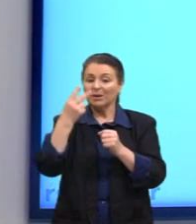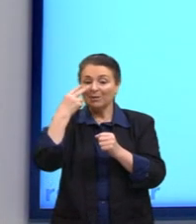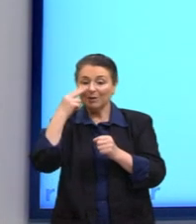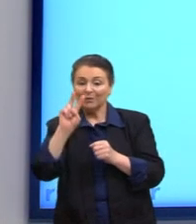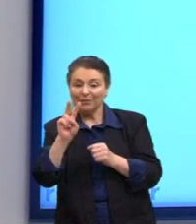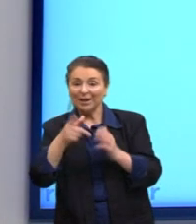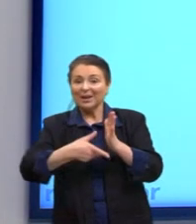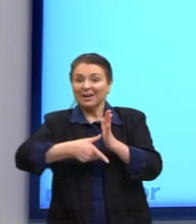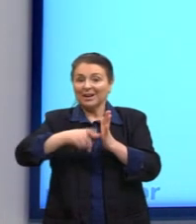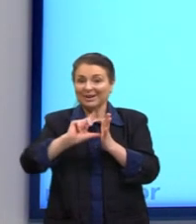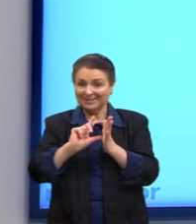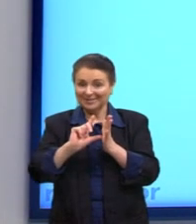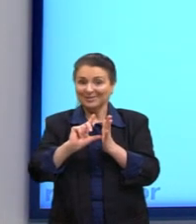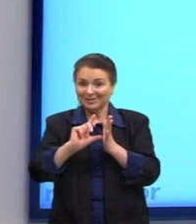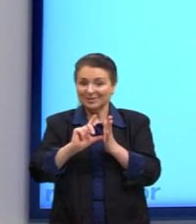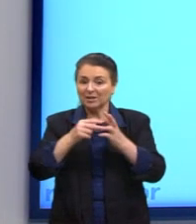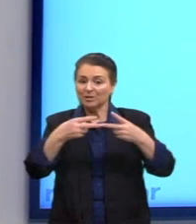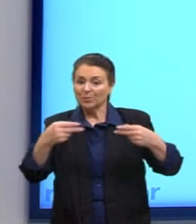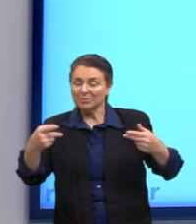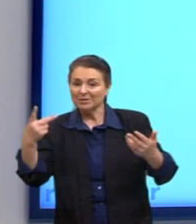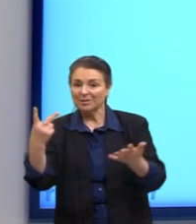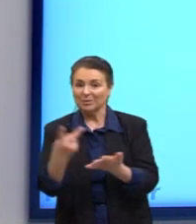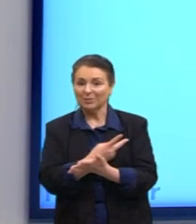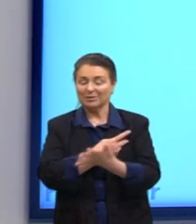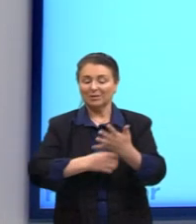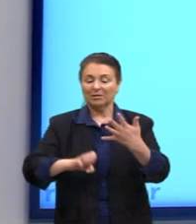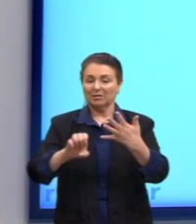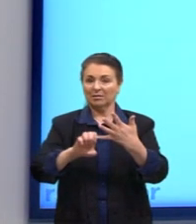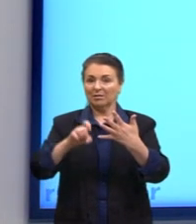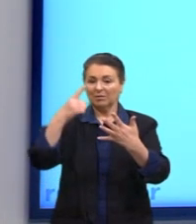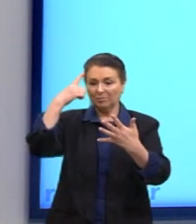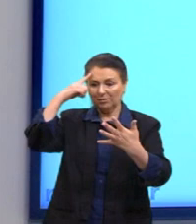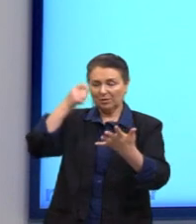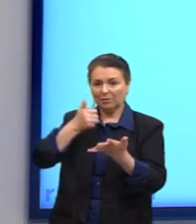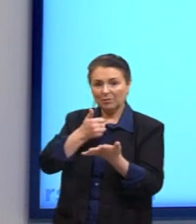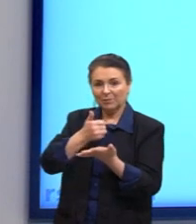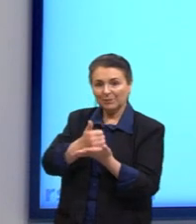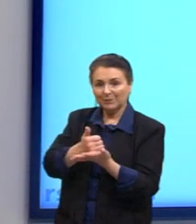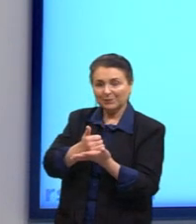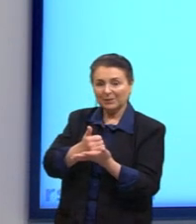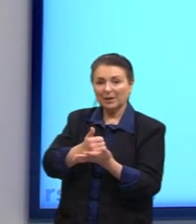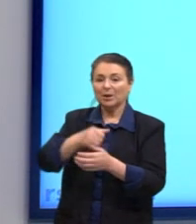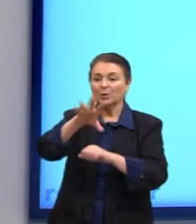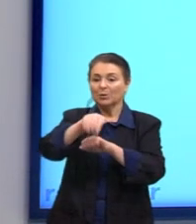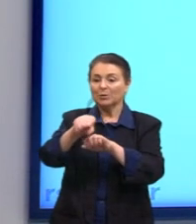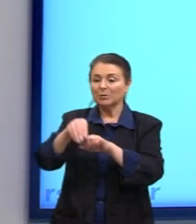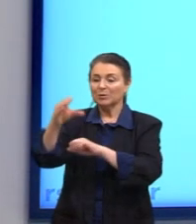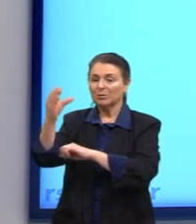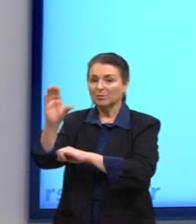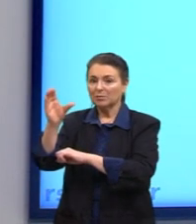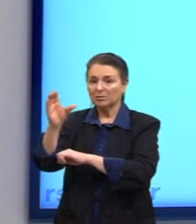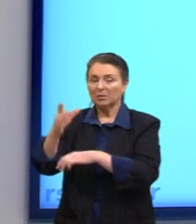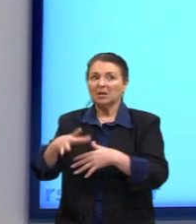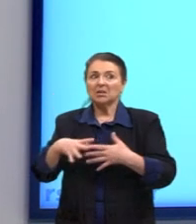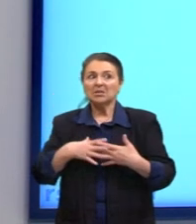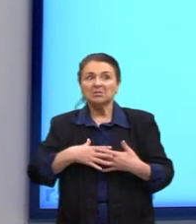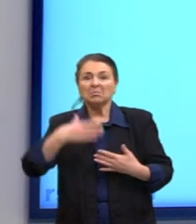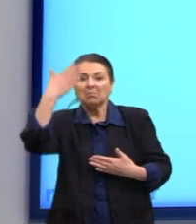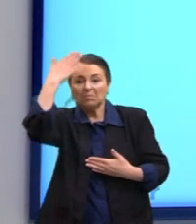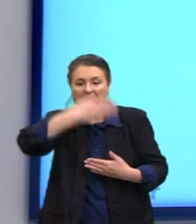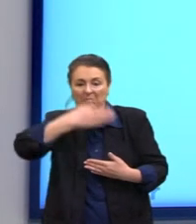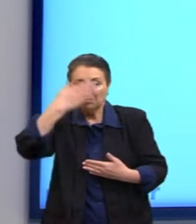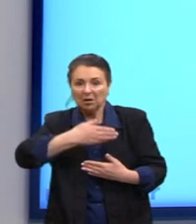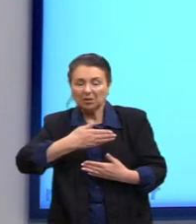Já falamos sobre isso durante essa aula, né. E a alternativa E, uma ideia apoiada pelo conhecimento científico que, de tão comprovada pelos